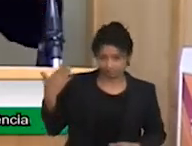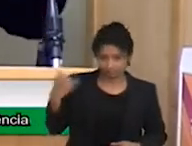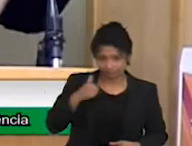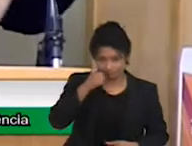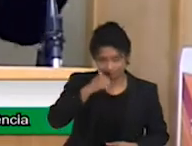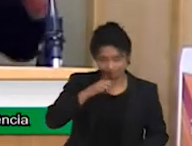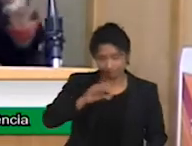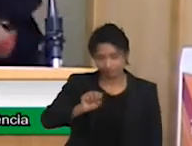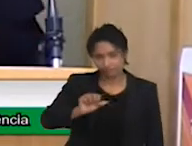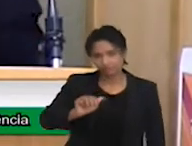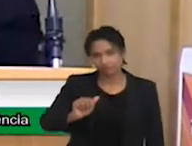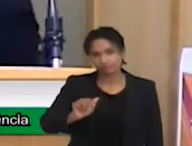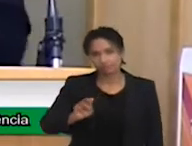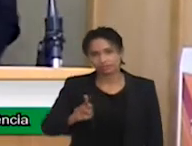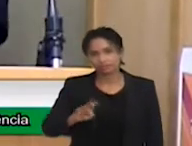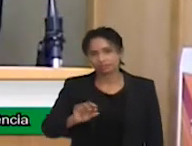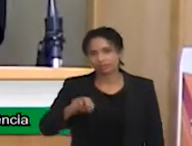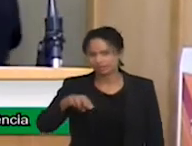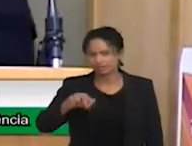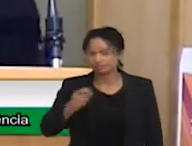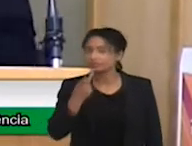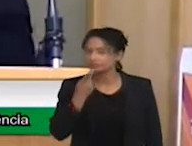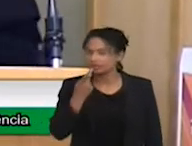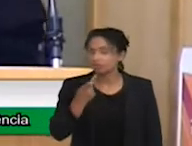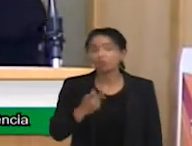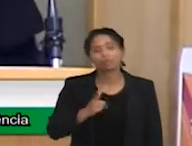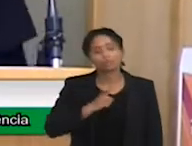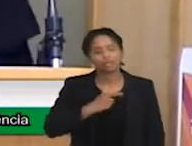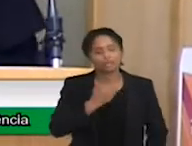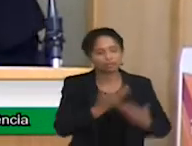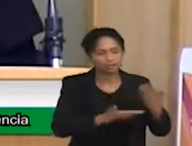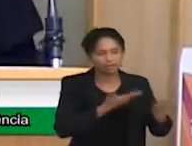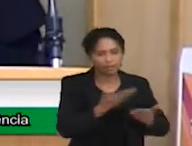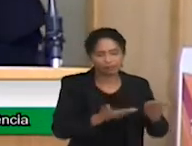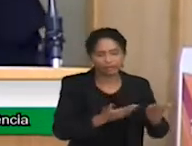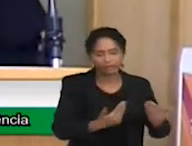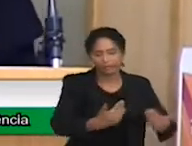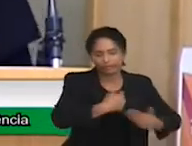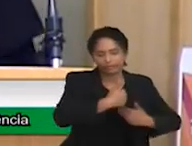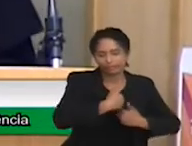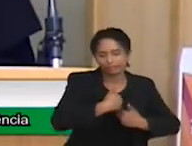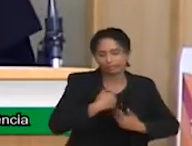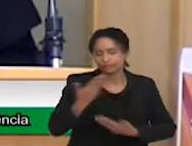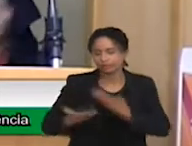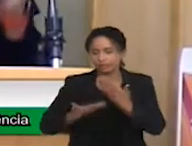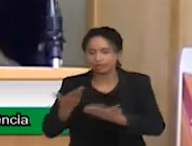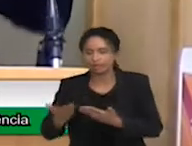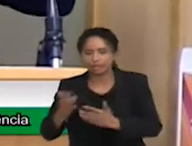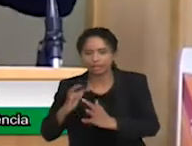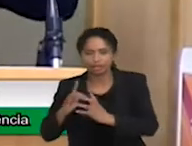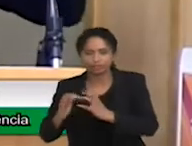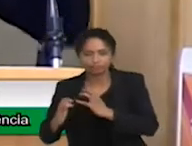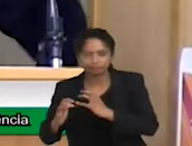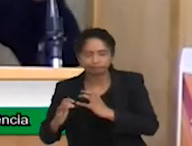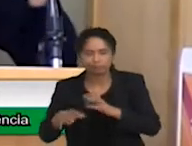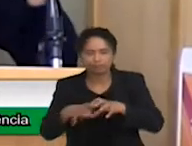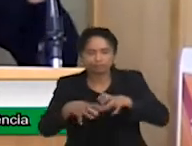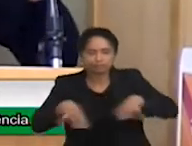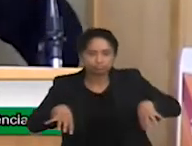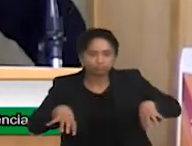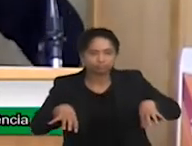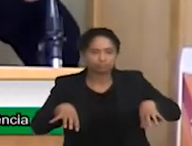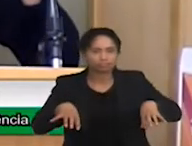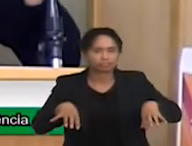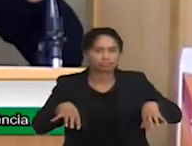tratamentos para autismo, tratamentos para paralisia cerebral. Quem tem as duas coisas? Fica onde? A instituição que atende PC não atende